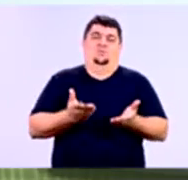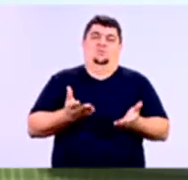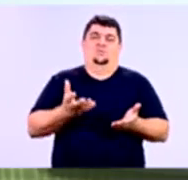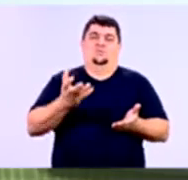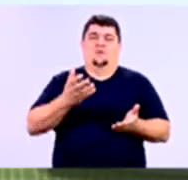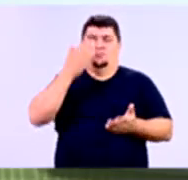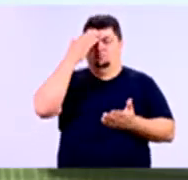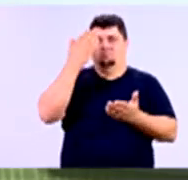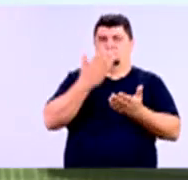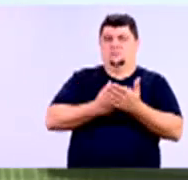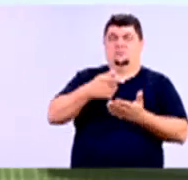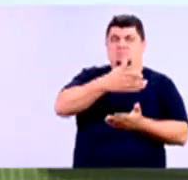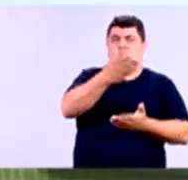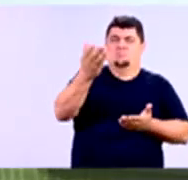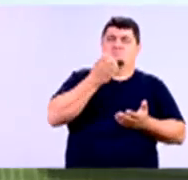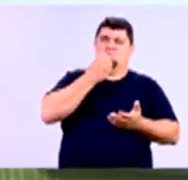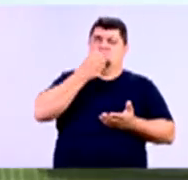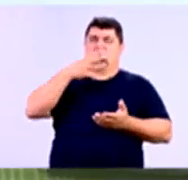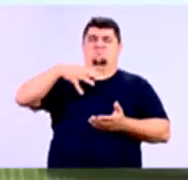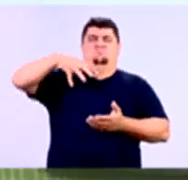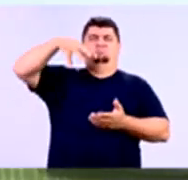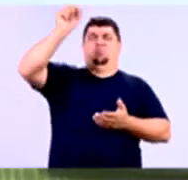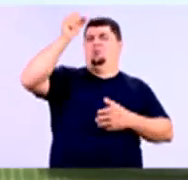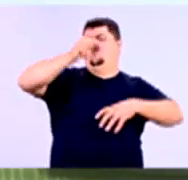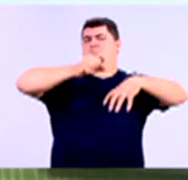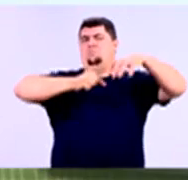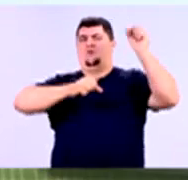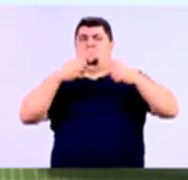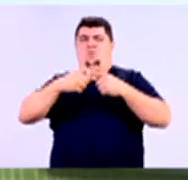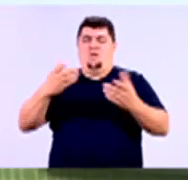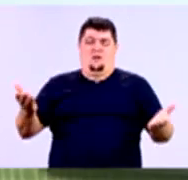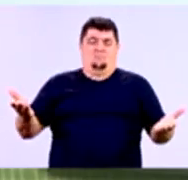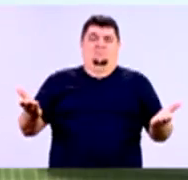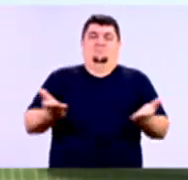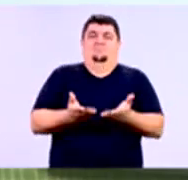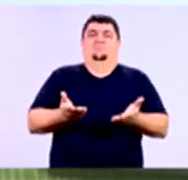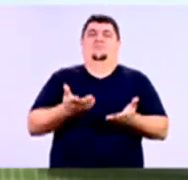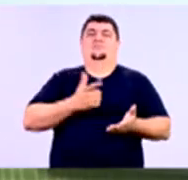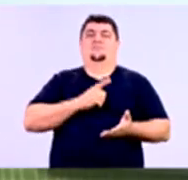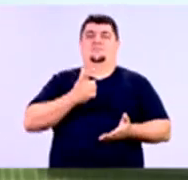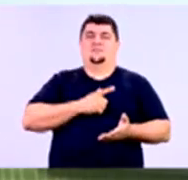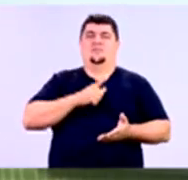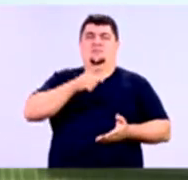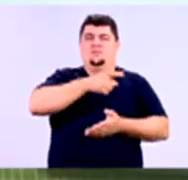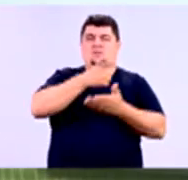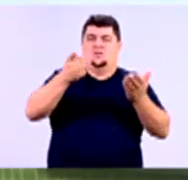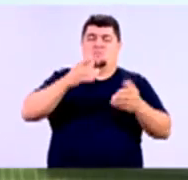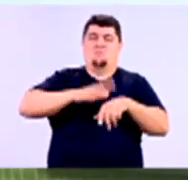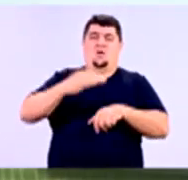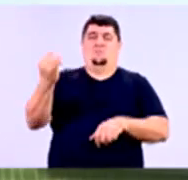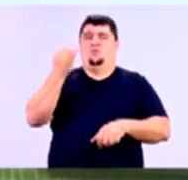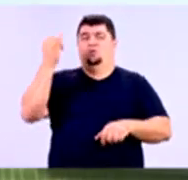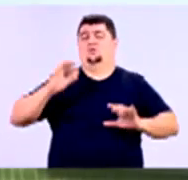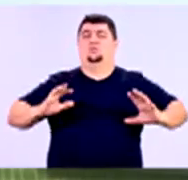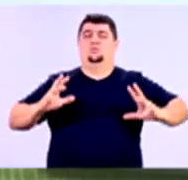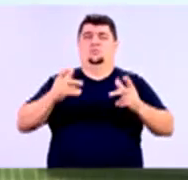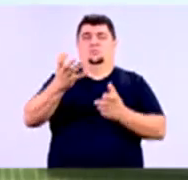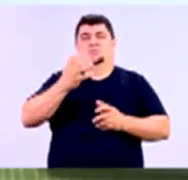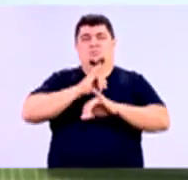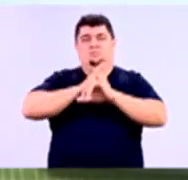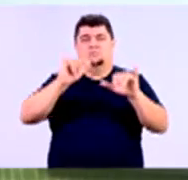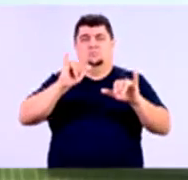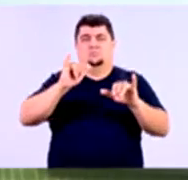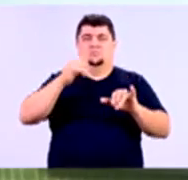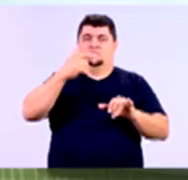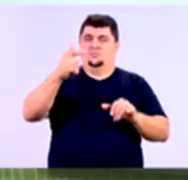acredita que vocês são grandes vitoriosos estarem chegados até aqui com a gente e vocês são grande parte desse processo. Queria dizer para vocês que não